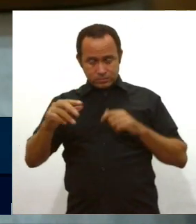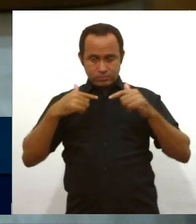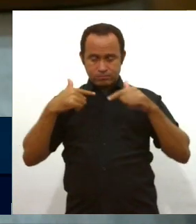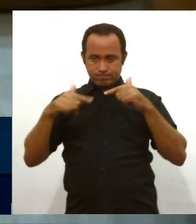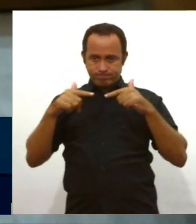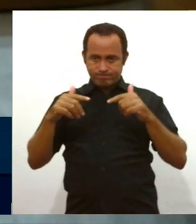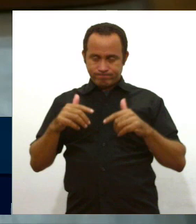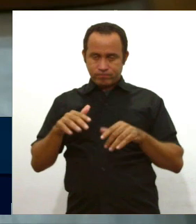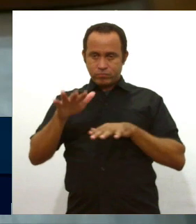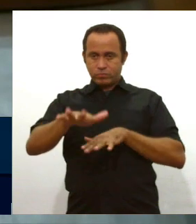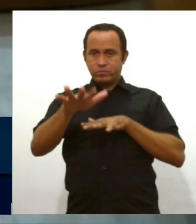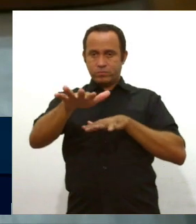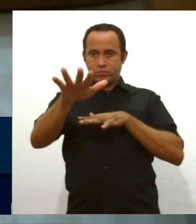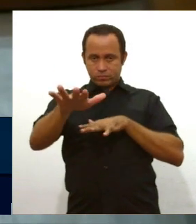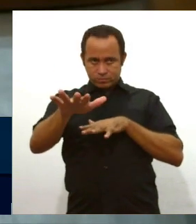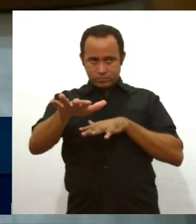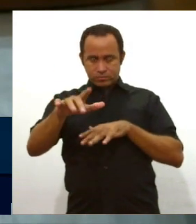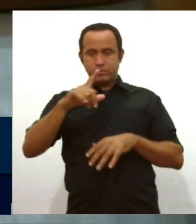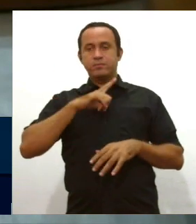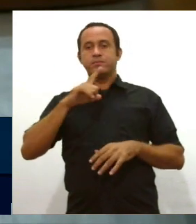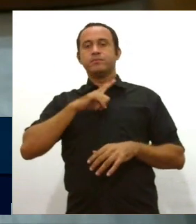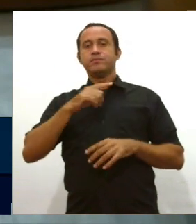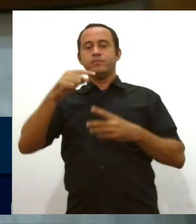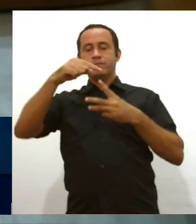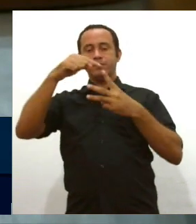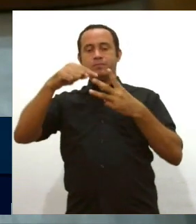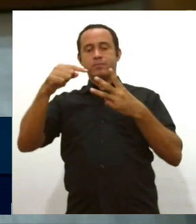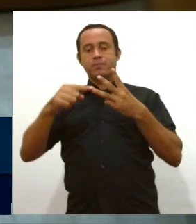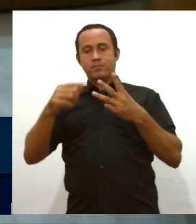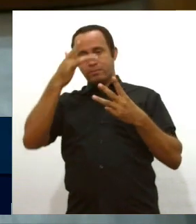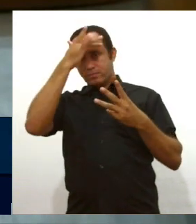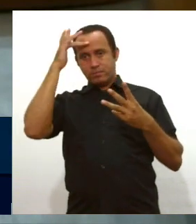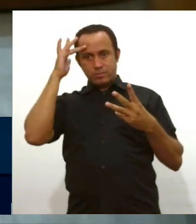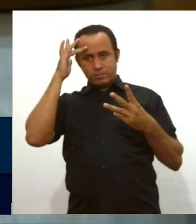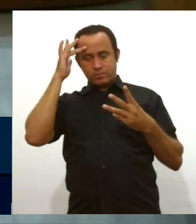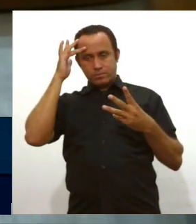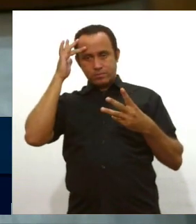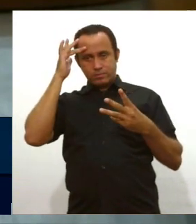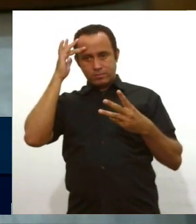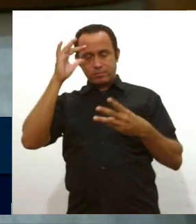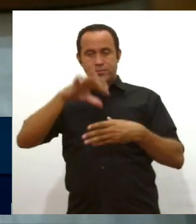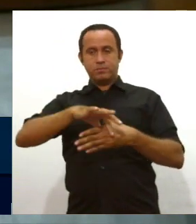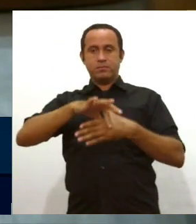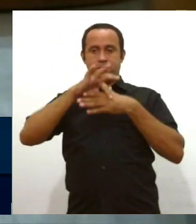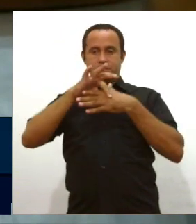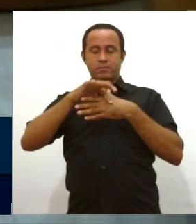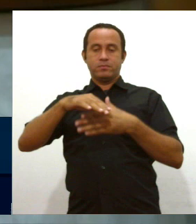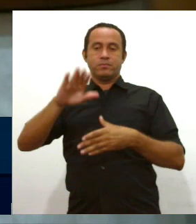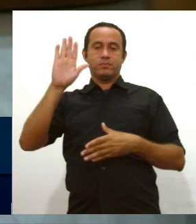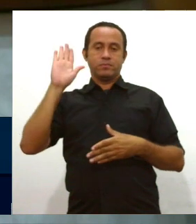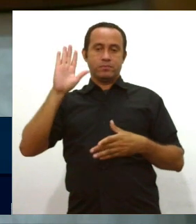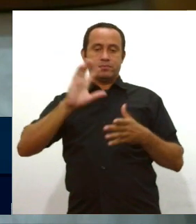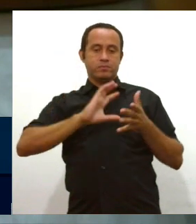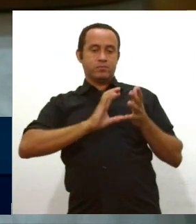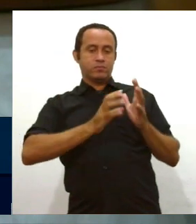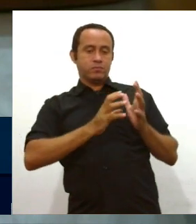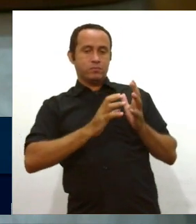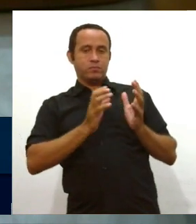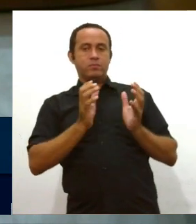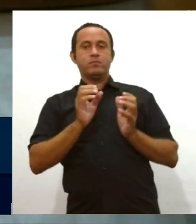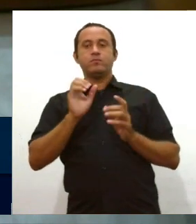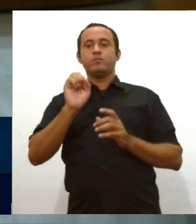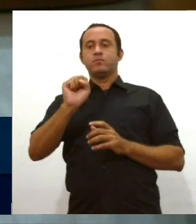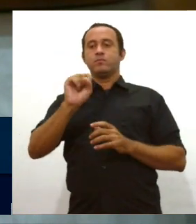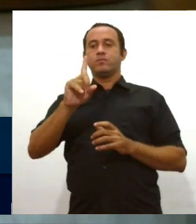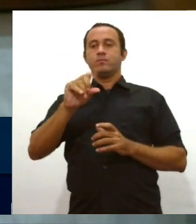convenções, já temos aí seis candidatos a prefeitos saindo pela cidadania, vários candidatos a